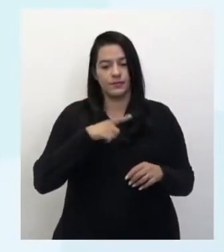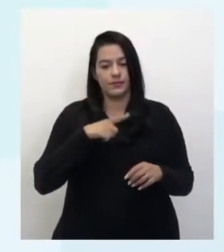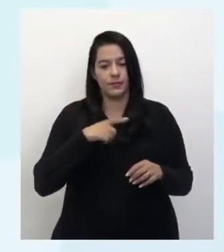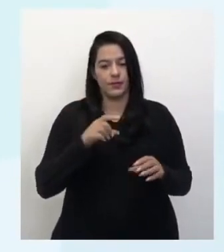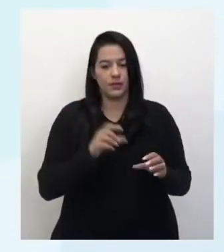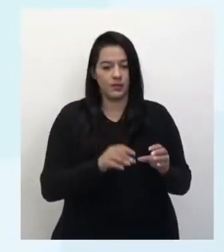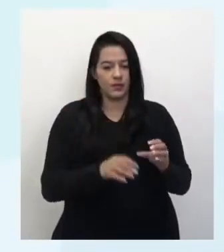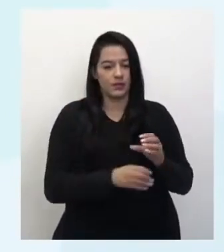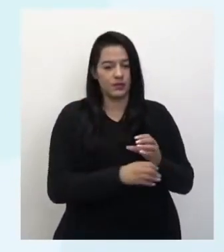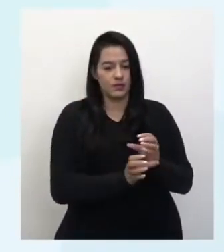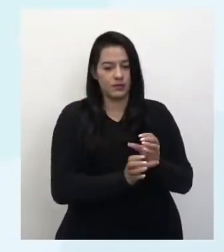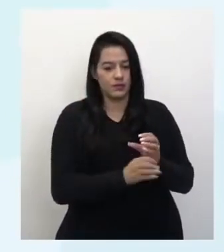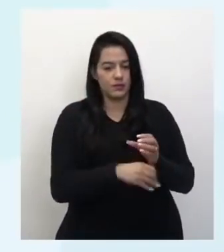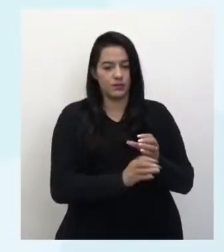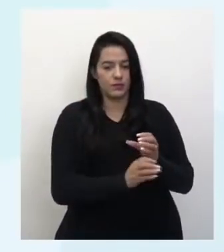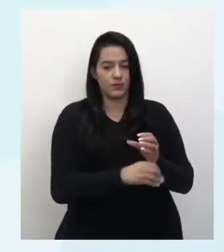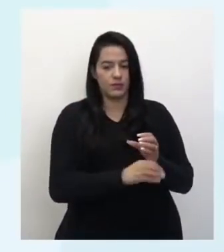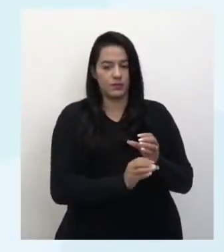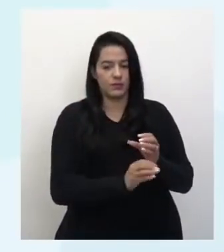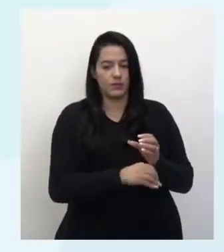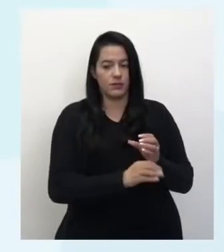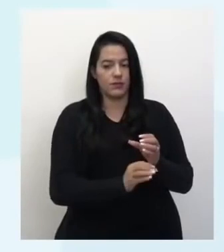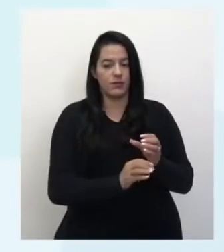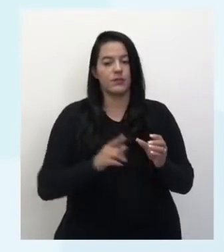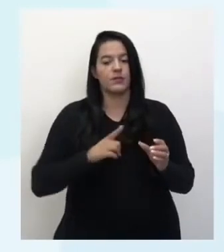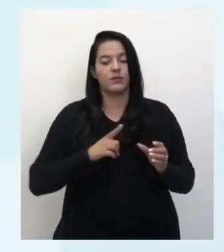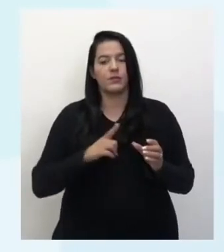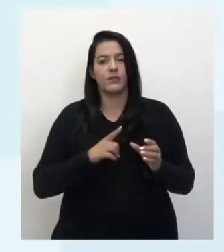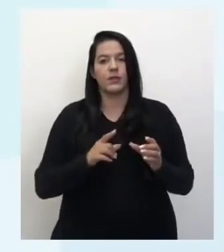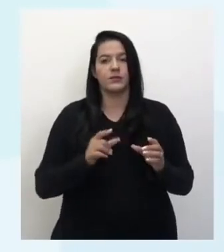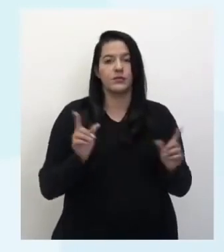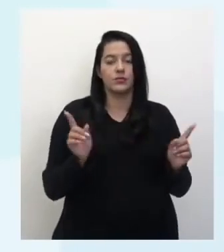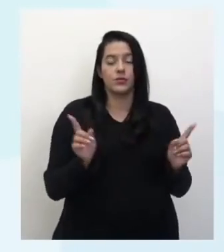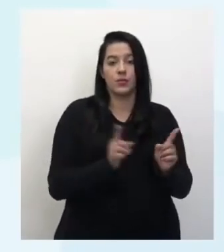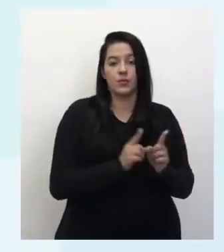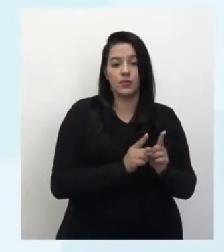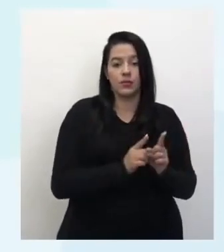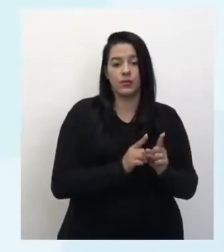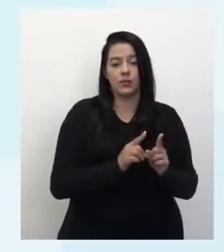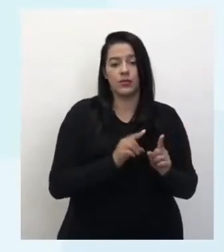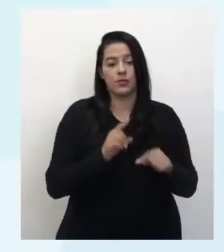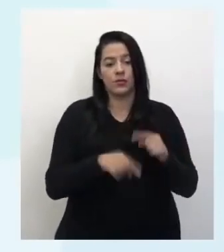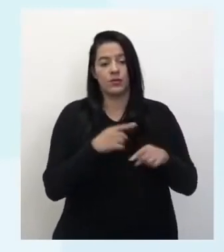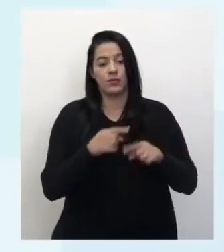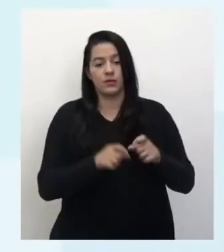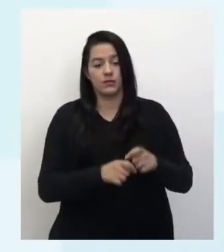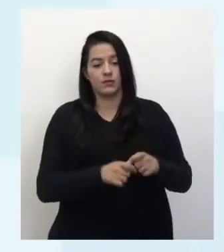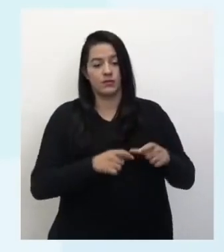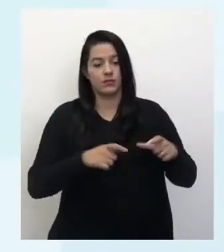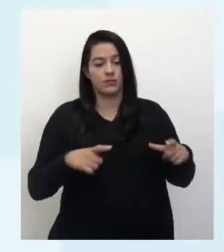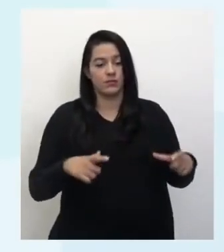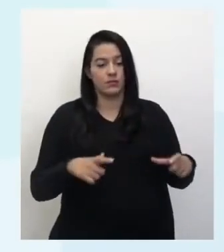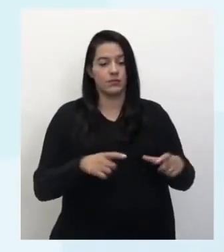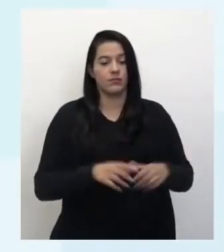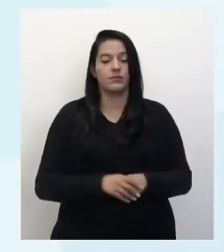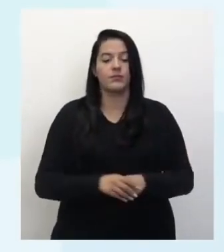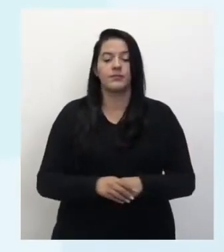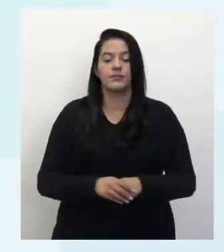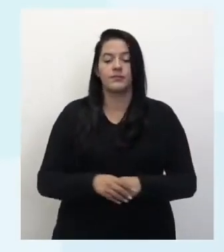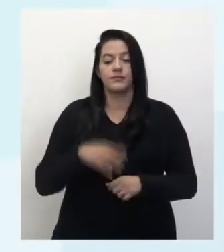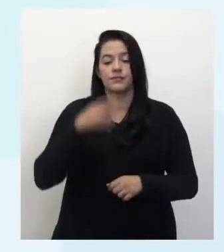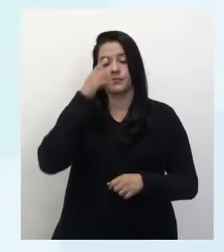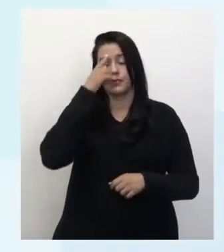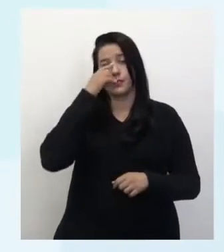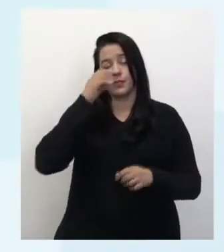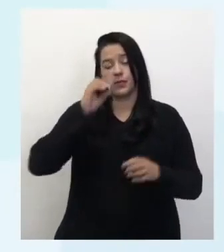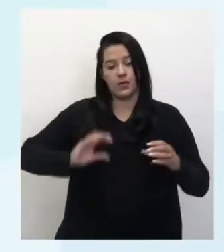Normalmente eu começo enxergando, observando da lente com menor aumento e vou passando até o maior aumento, tá bom? Aí vai ter o